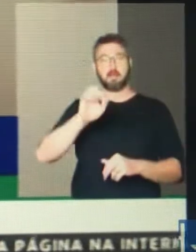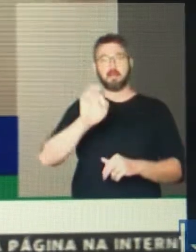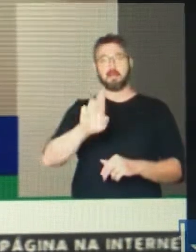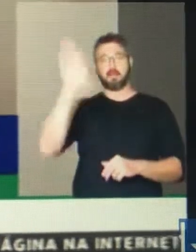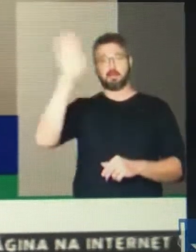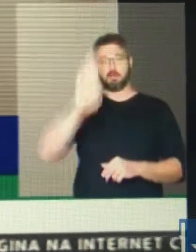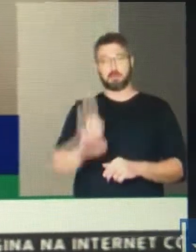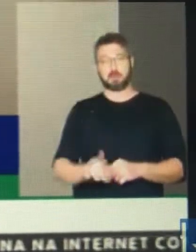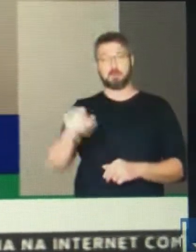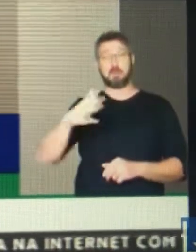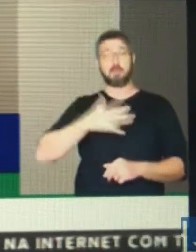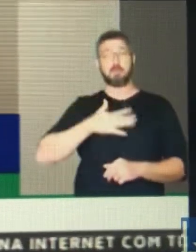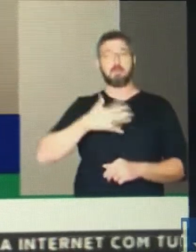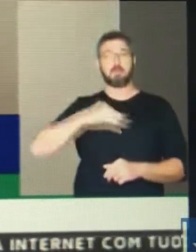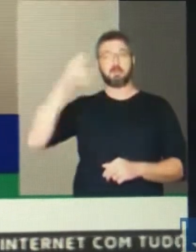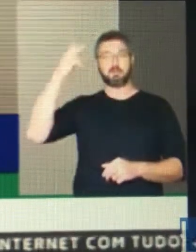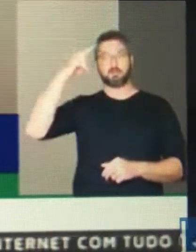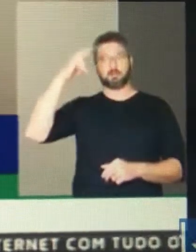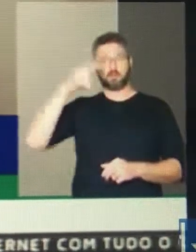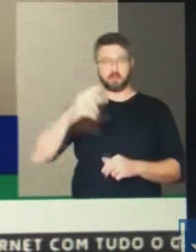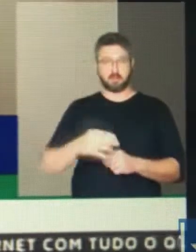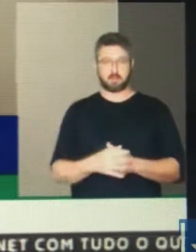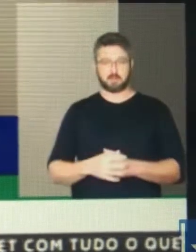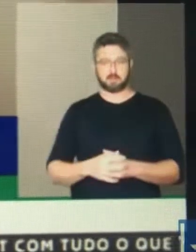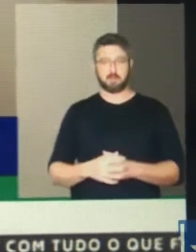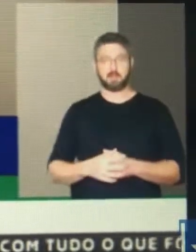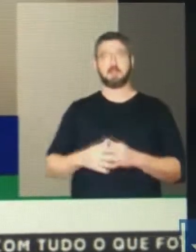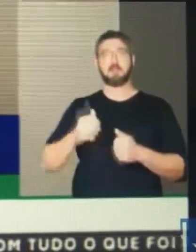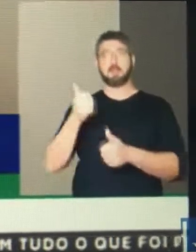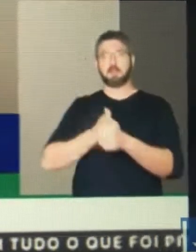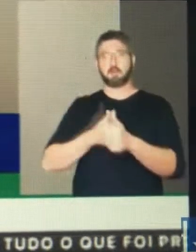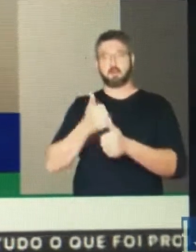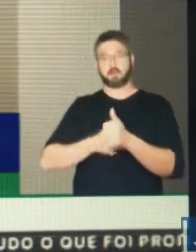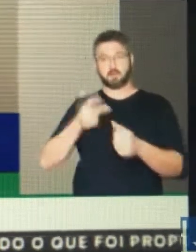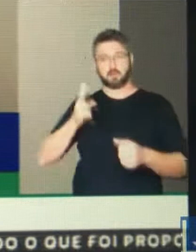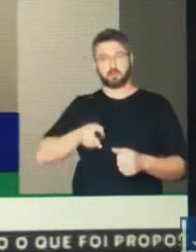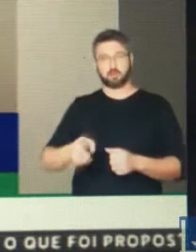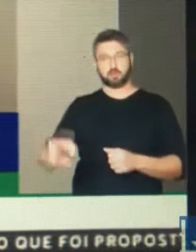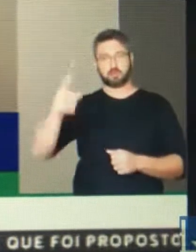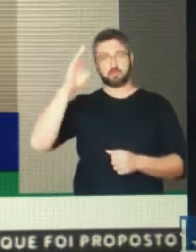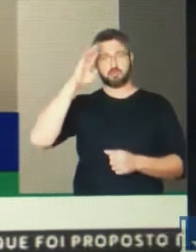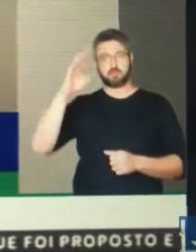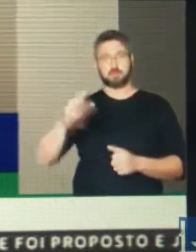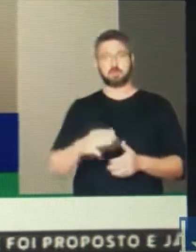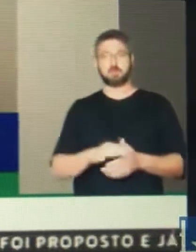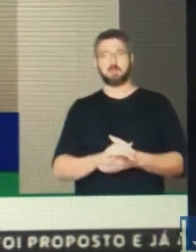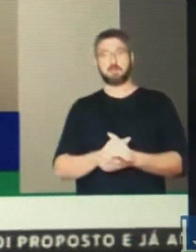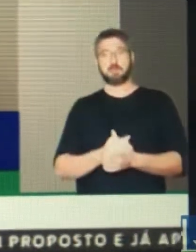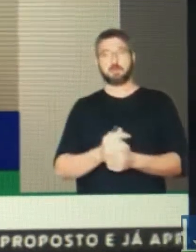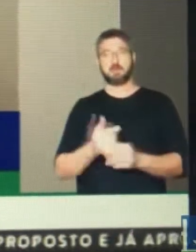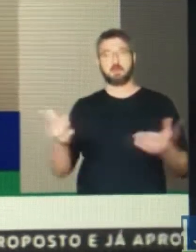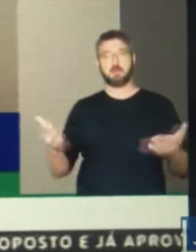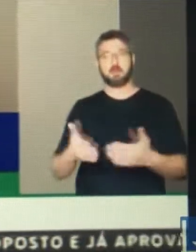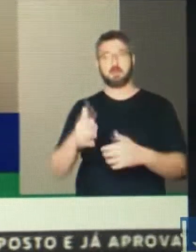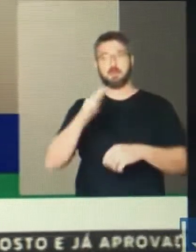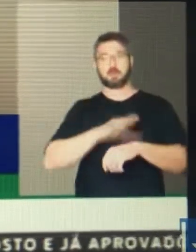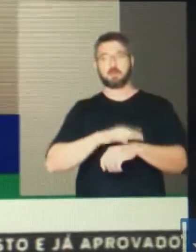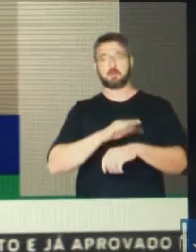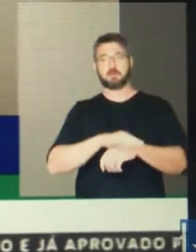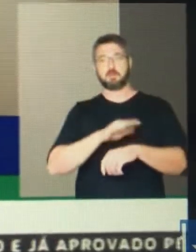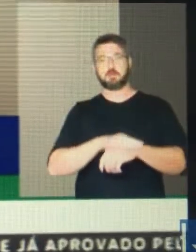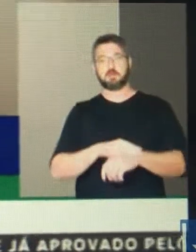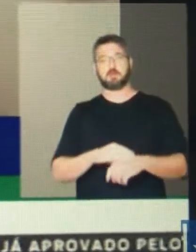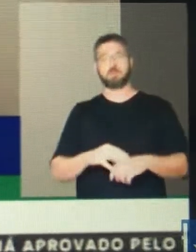inquietação, diante dessa catástrofe humanitária que é a pobreza no campo. E que me impulsiona, especialmente